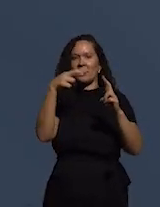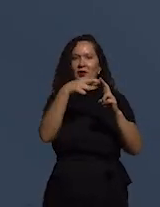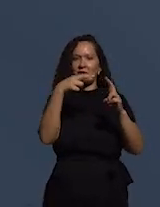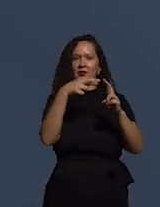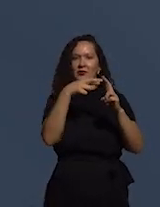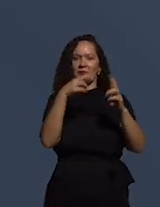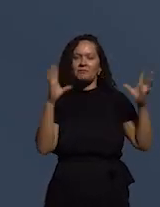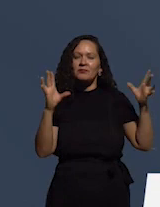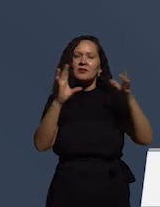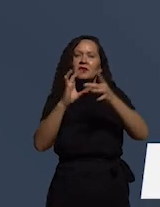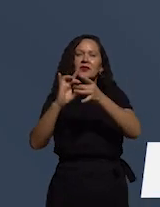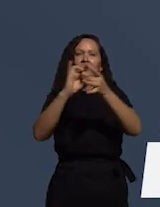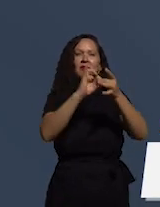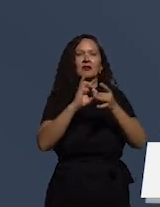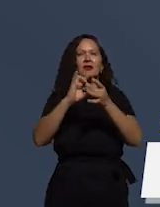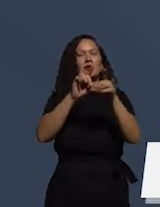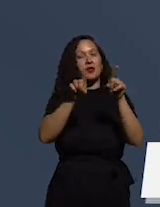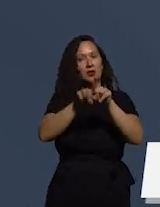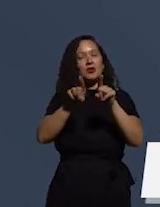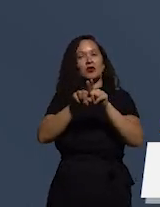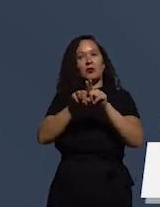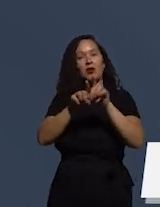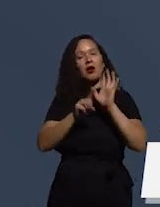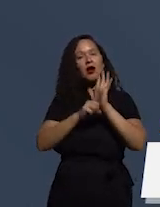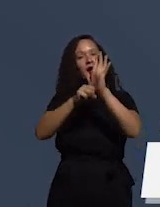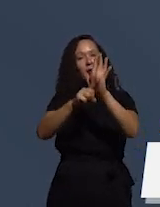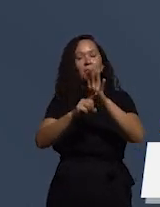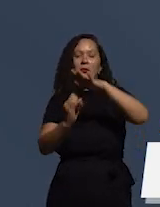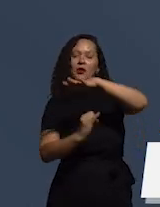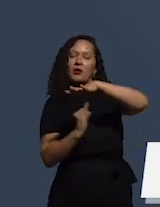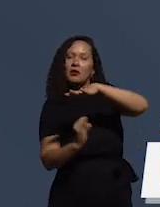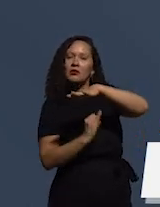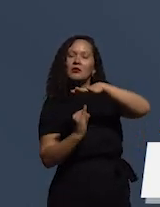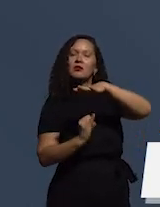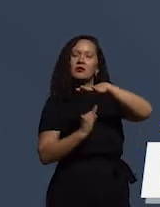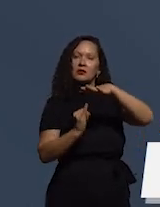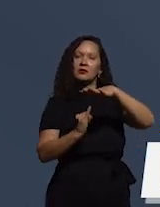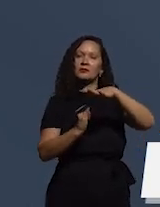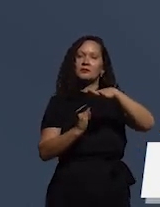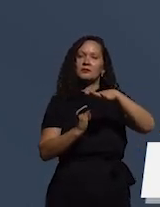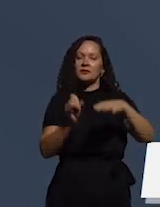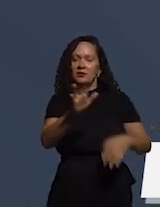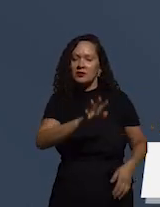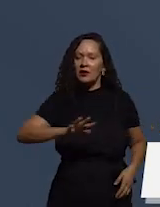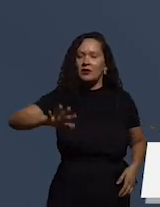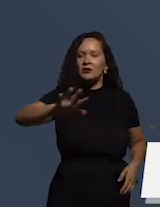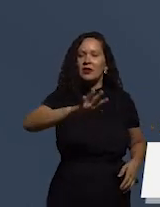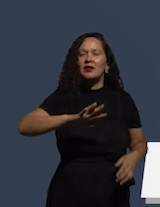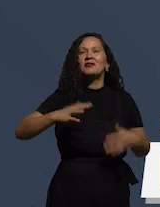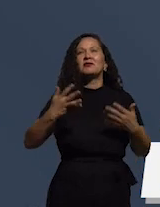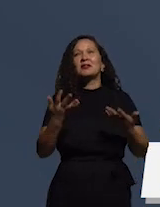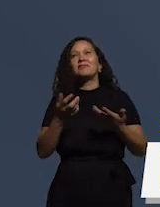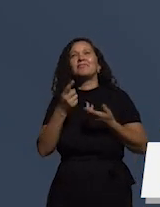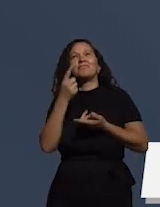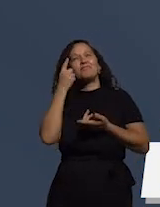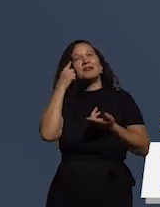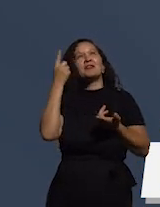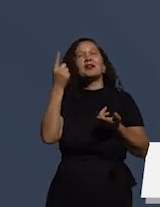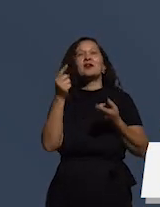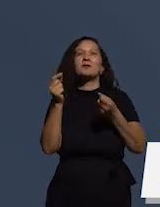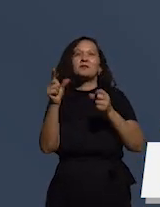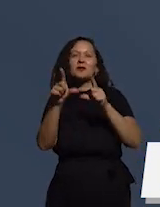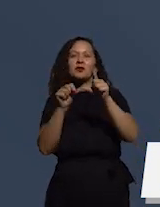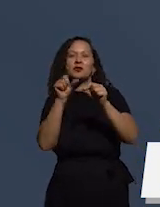integração e assessoramento institucional nas áreas afetas. Aí a gente pode pegar as